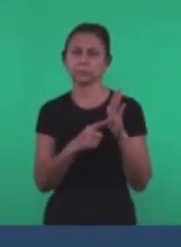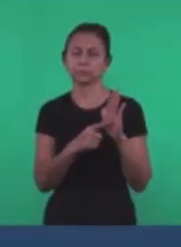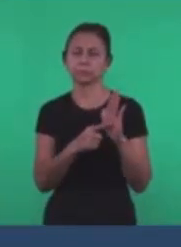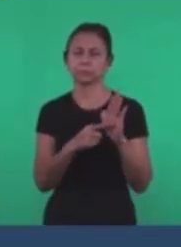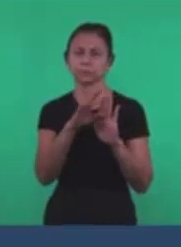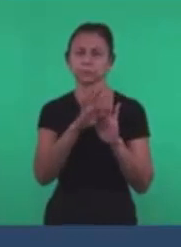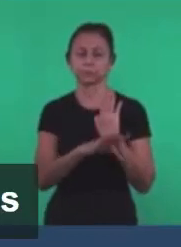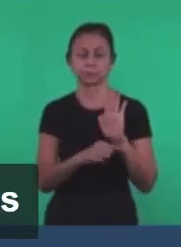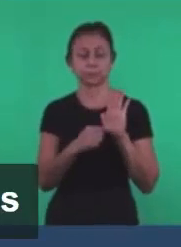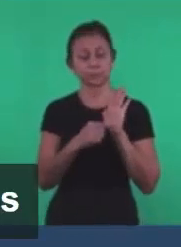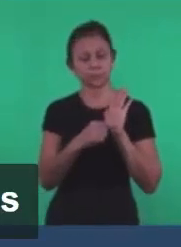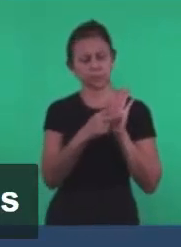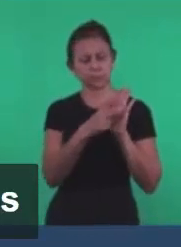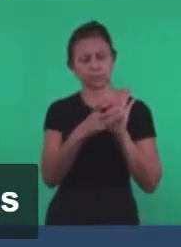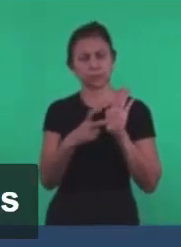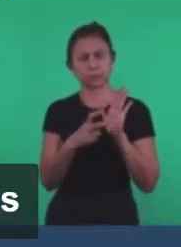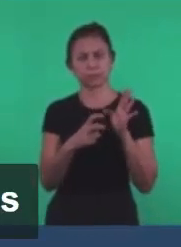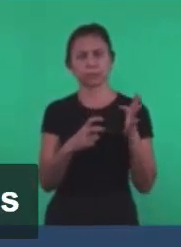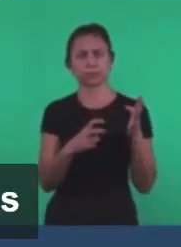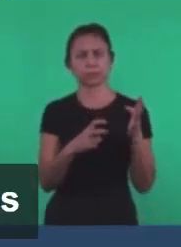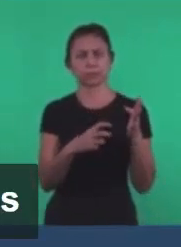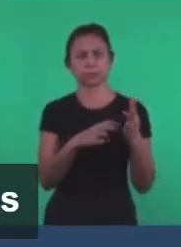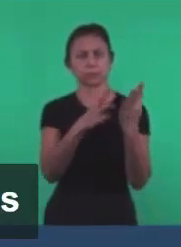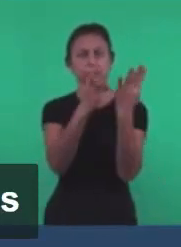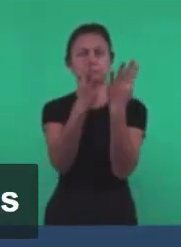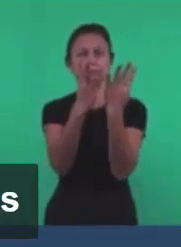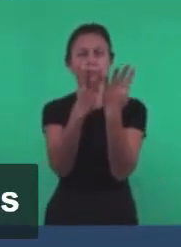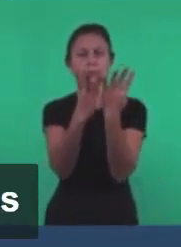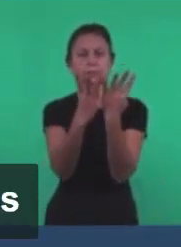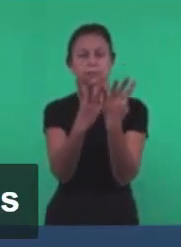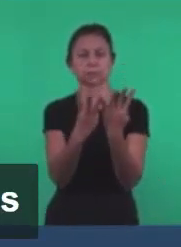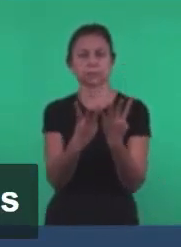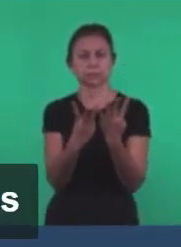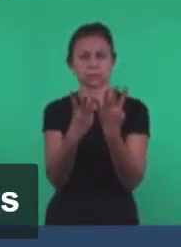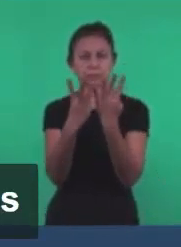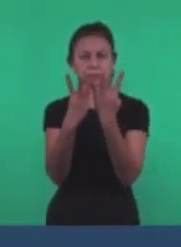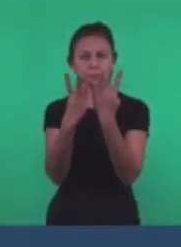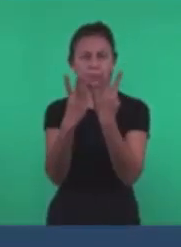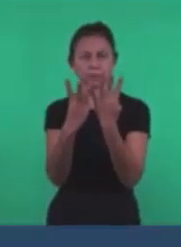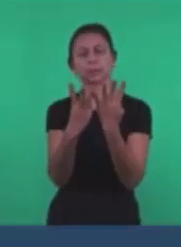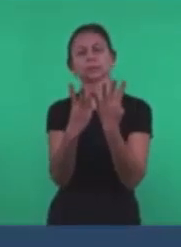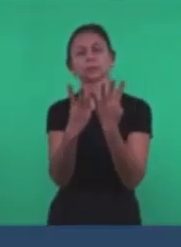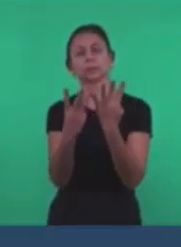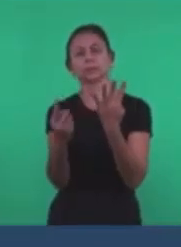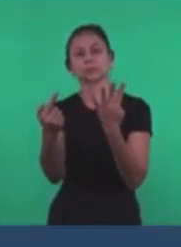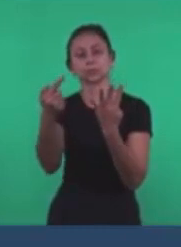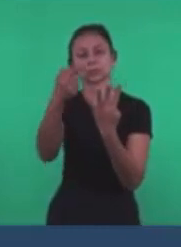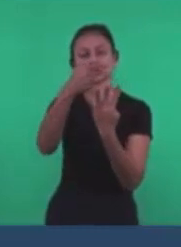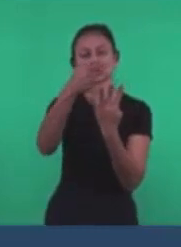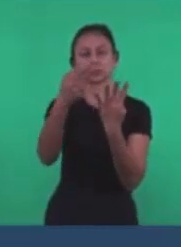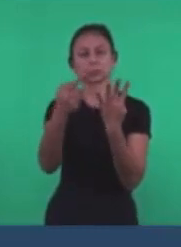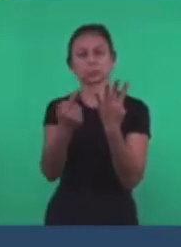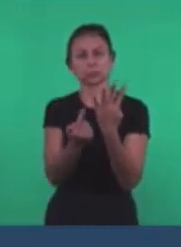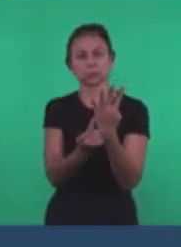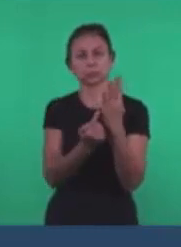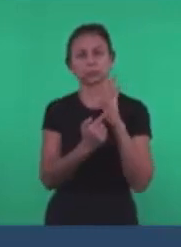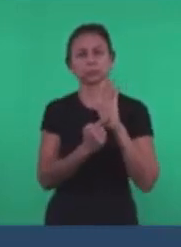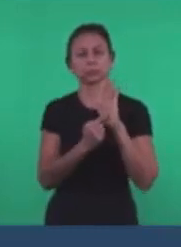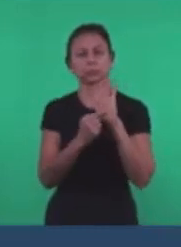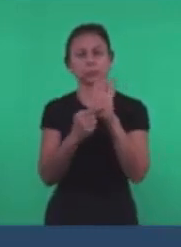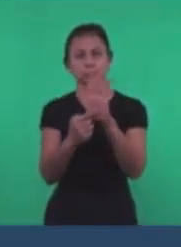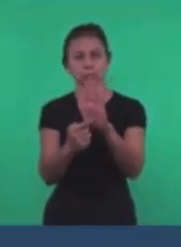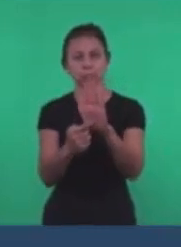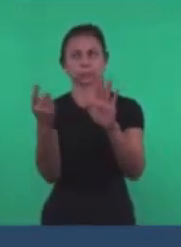A figura Dos sete Dos sete castiçais Com as suas sete pontas Identificando profeticamente